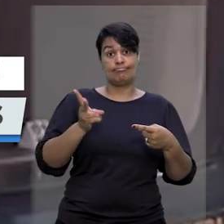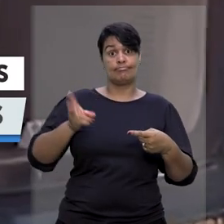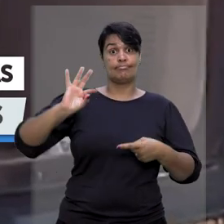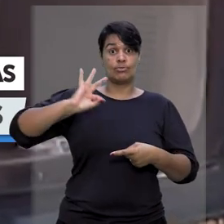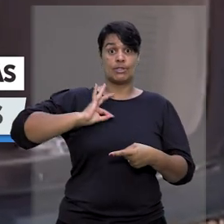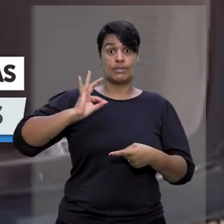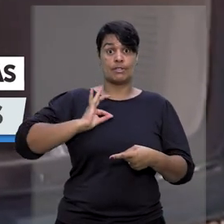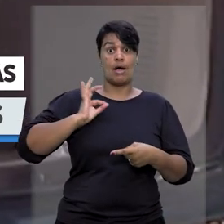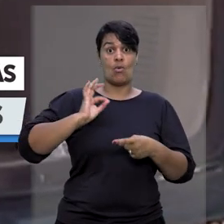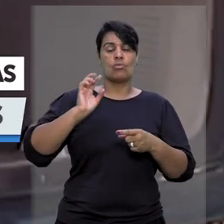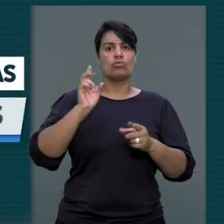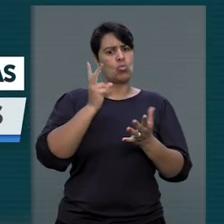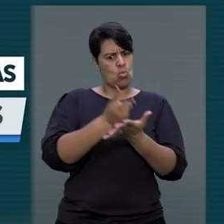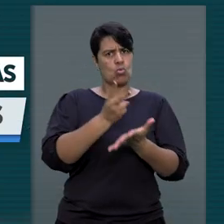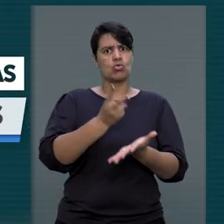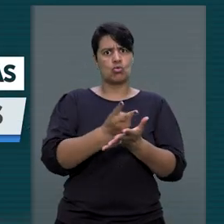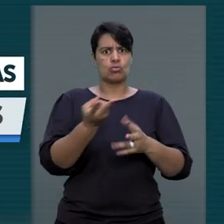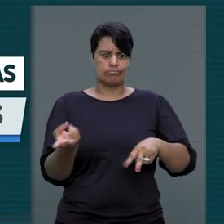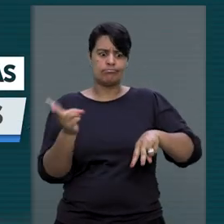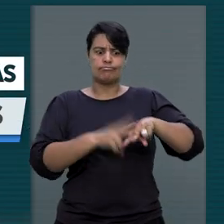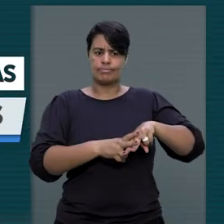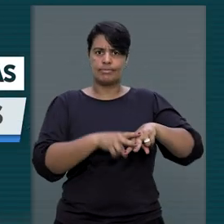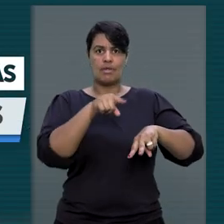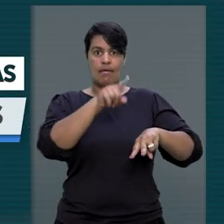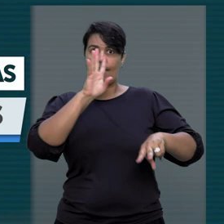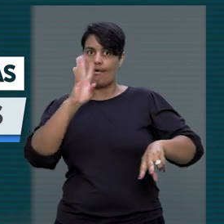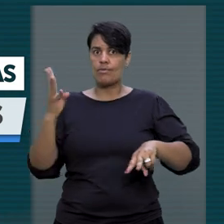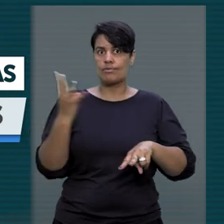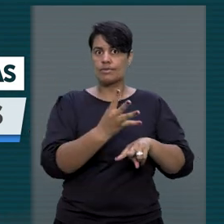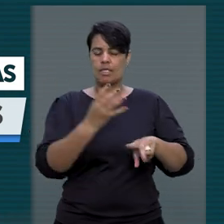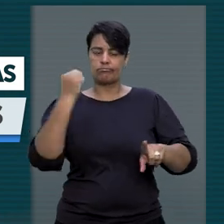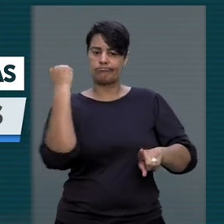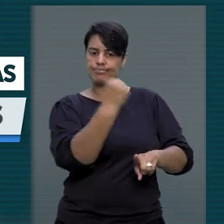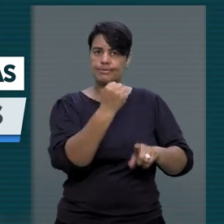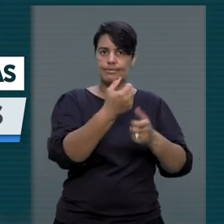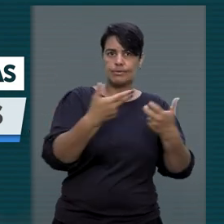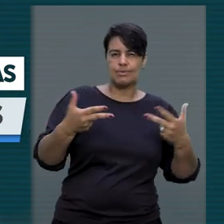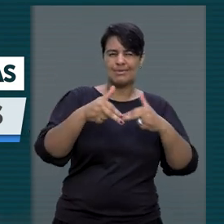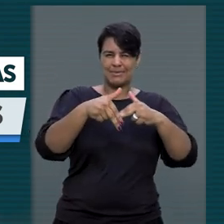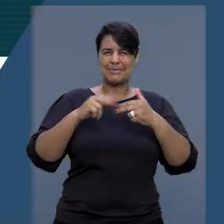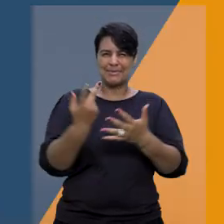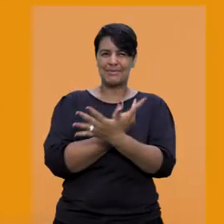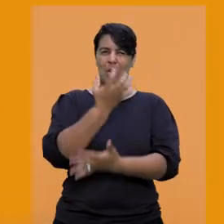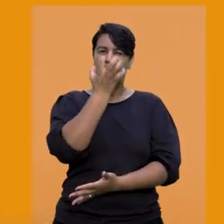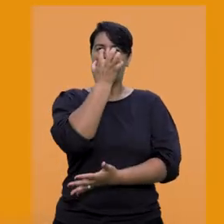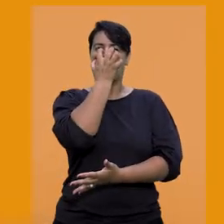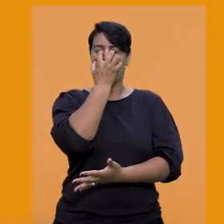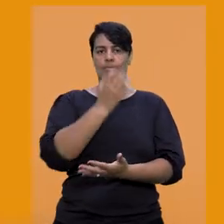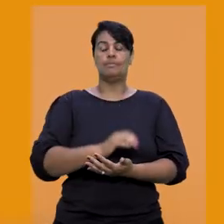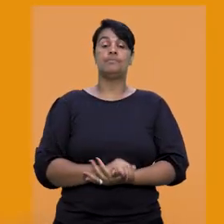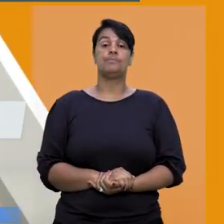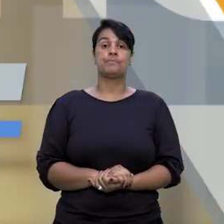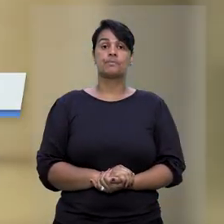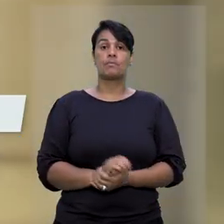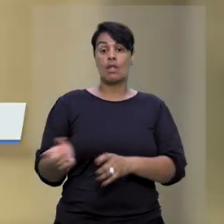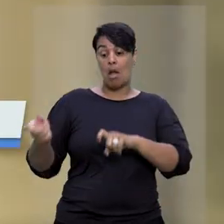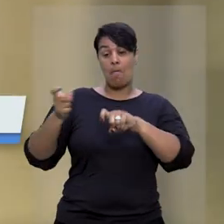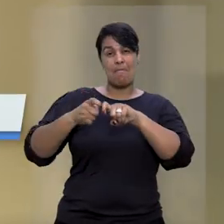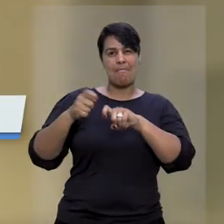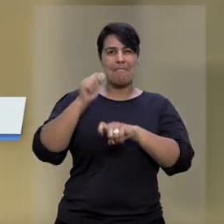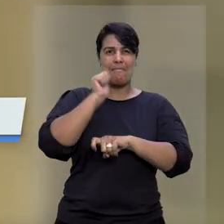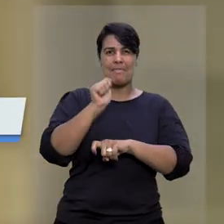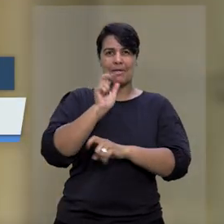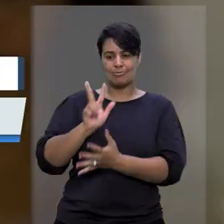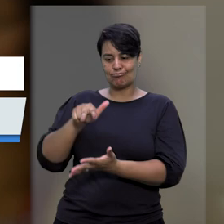policial rodoviário acusado de tortura e homicídio no caso da Câmara de Gás improvisada. Médica não